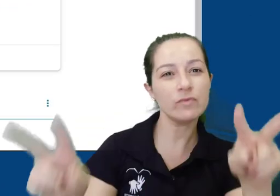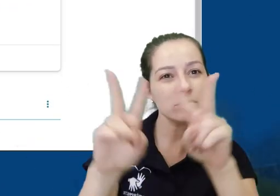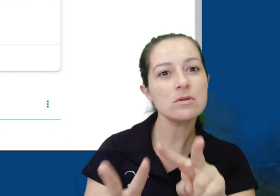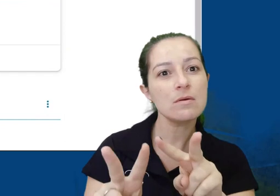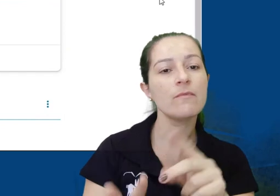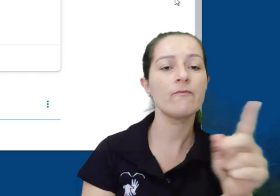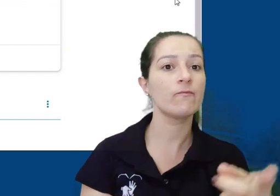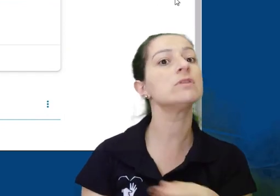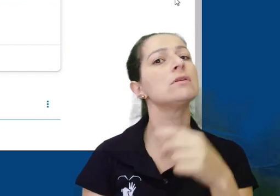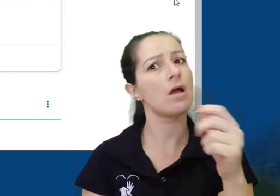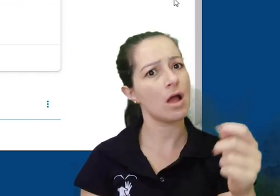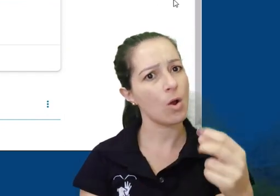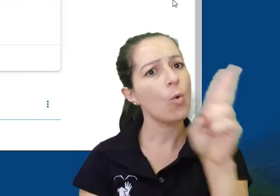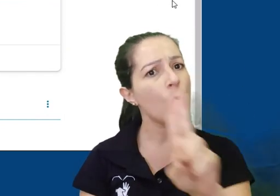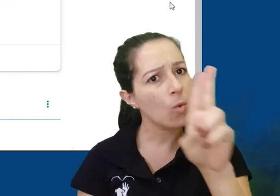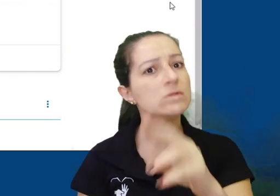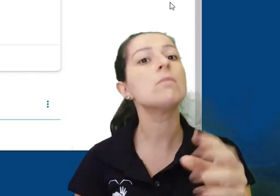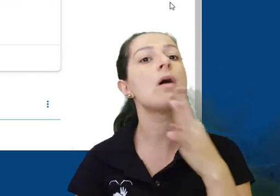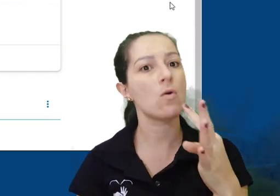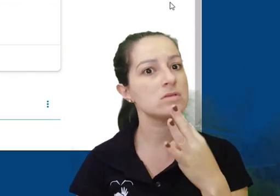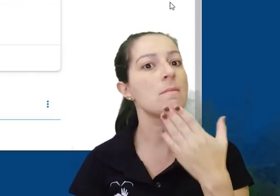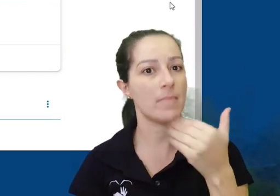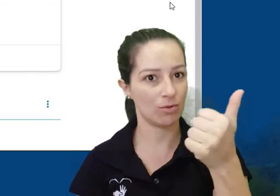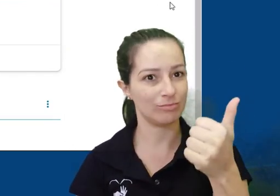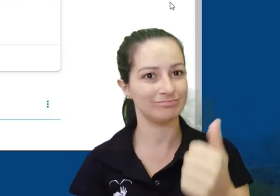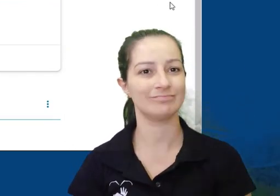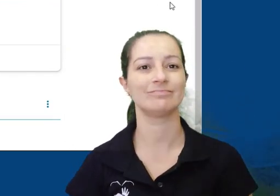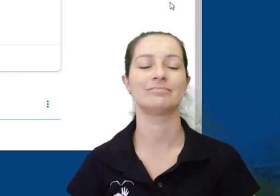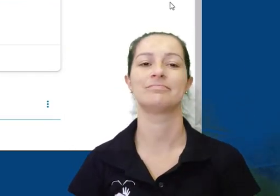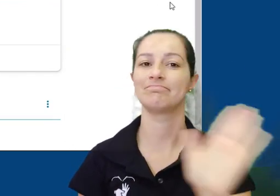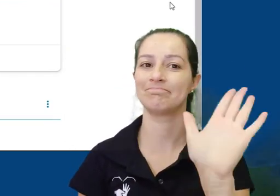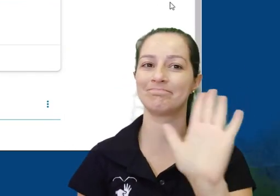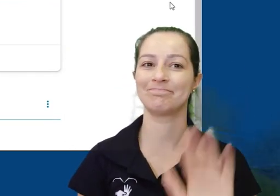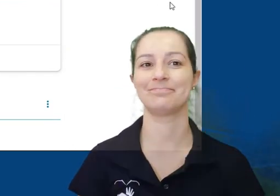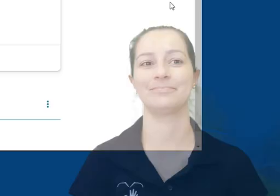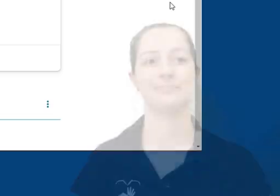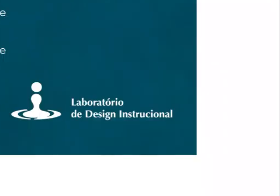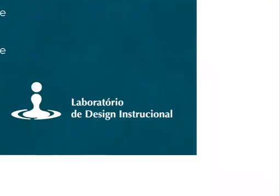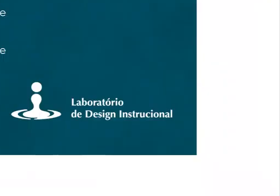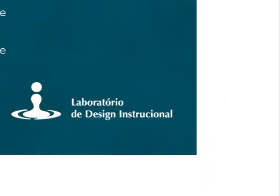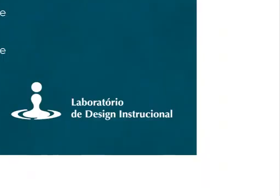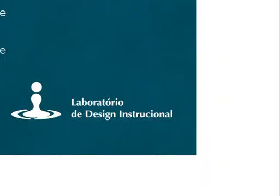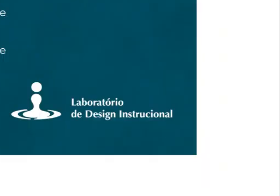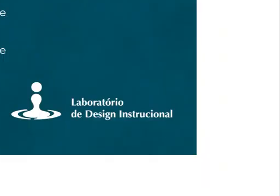alunos. Sugiro que explorem e criem materiais para irem se familiarizando com a plataforma. Até o próximo vídeo!